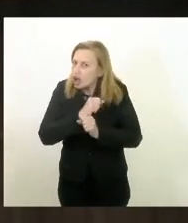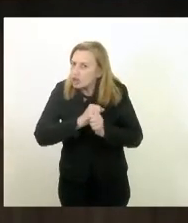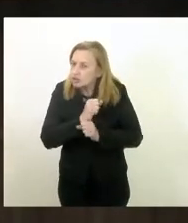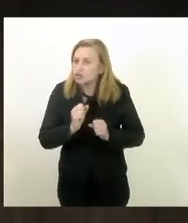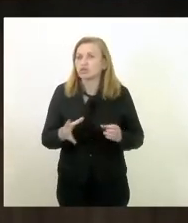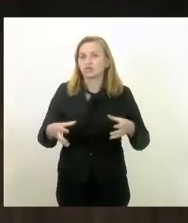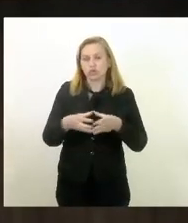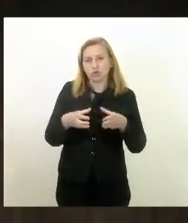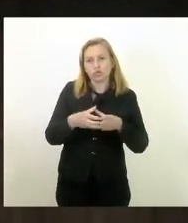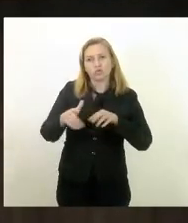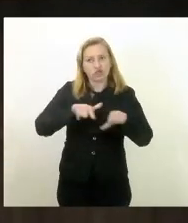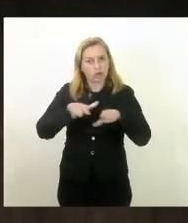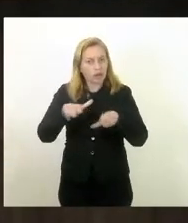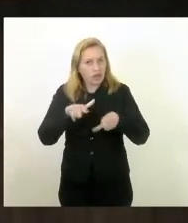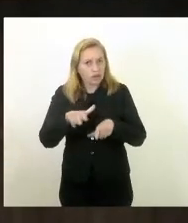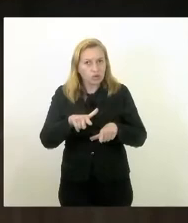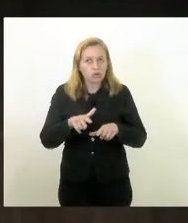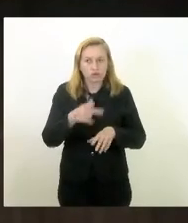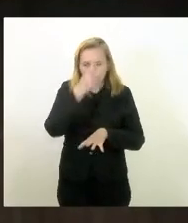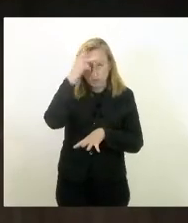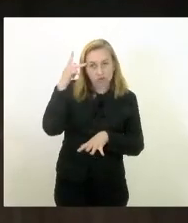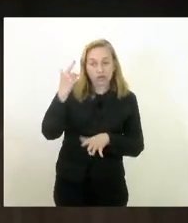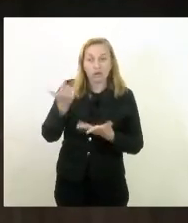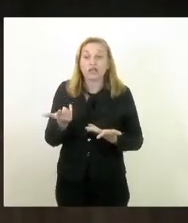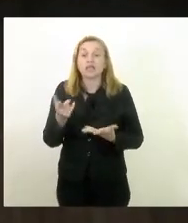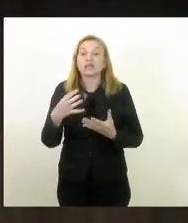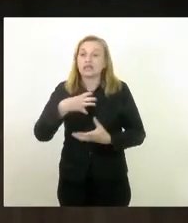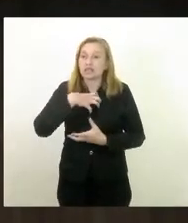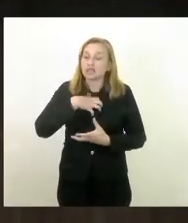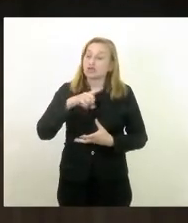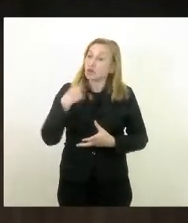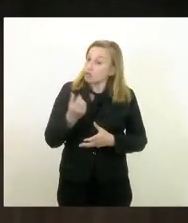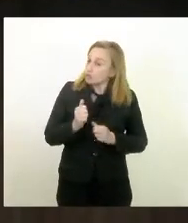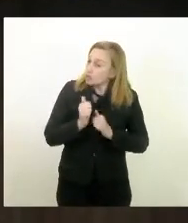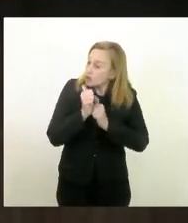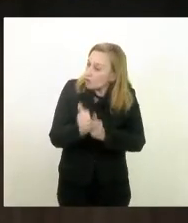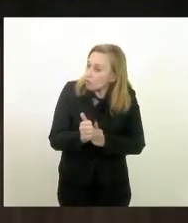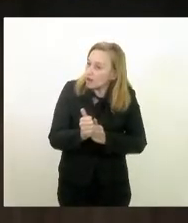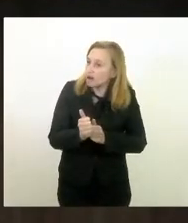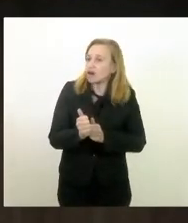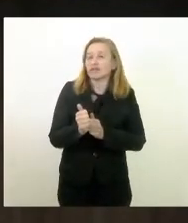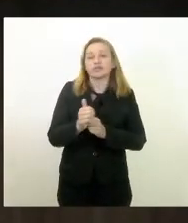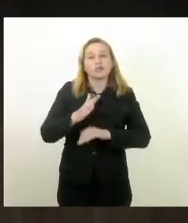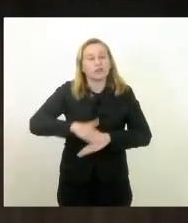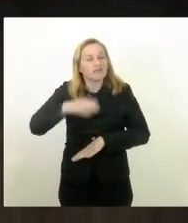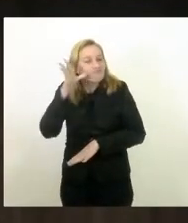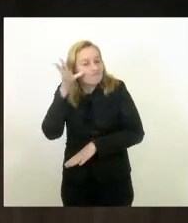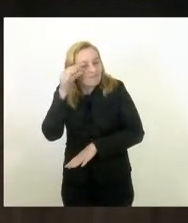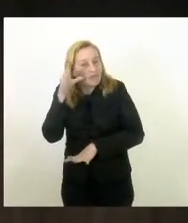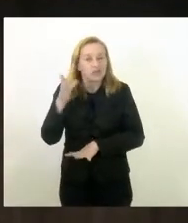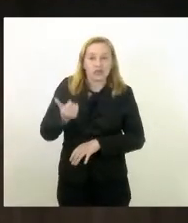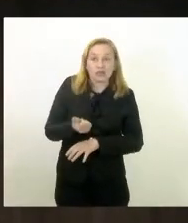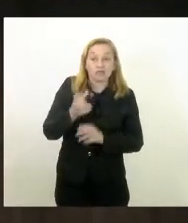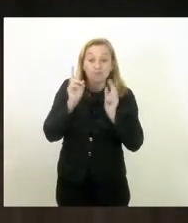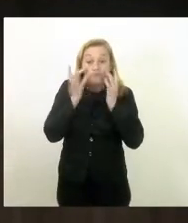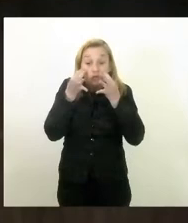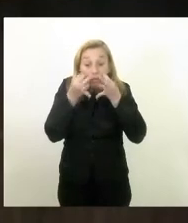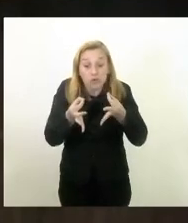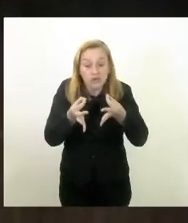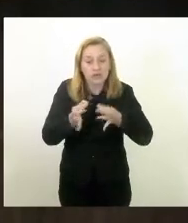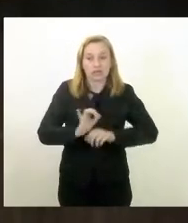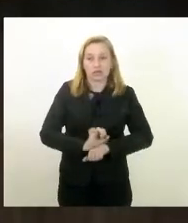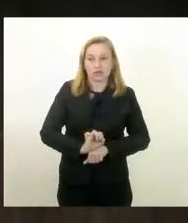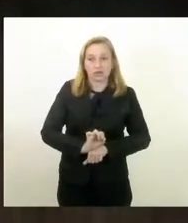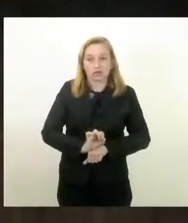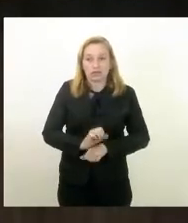trabalhadores e trabalhadoras e nesse sentido nós vamos acompanhar com o máximo de interesse com o máximo de atenção e com